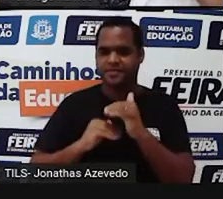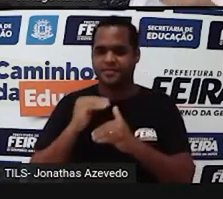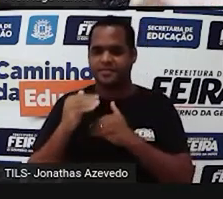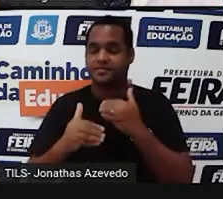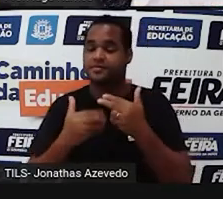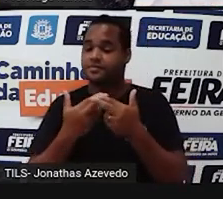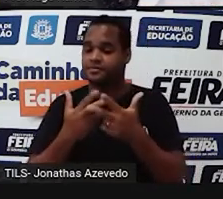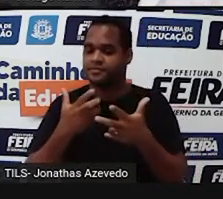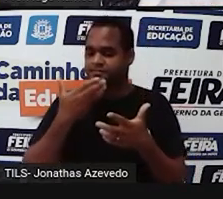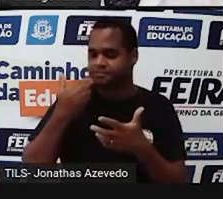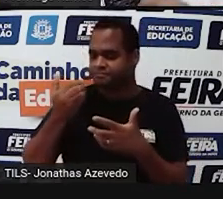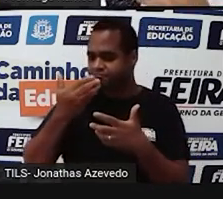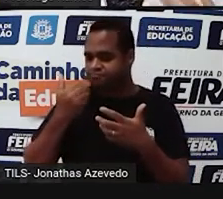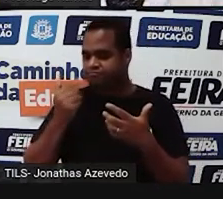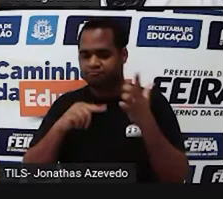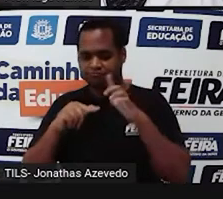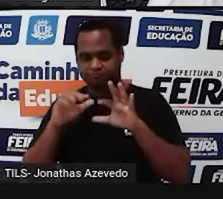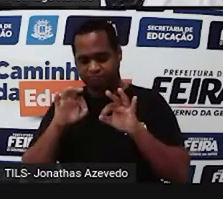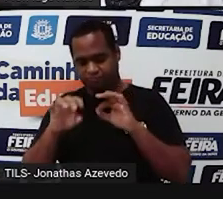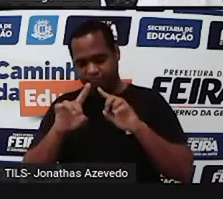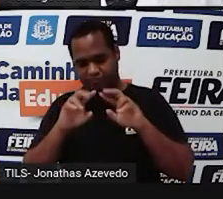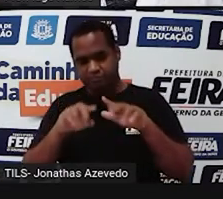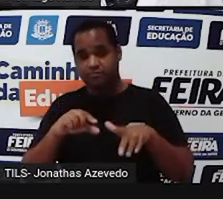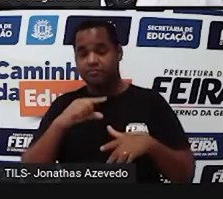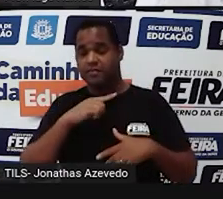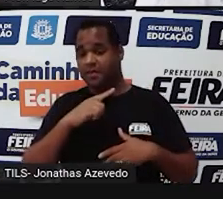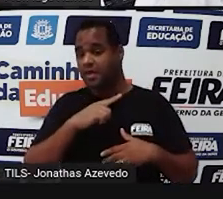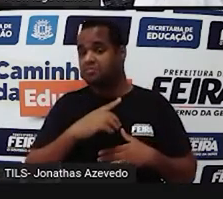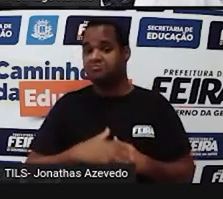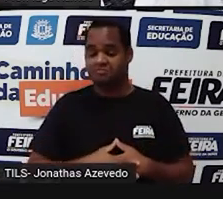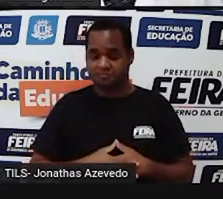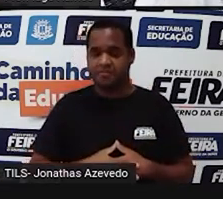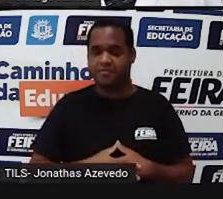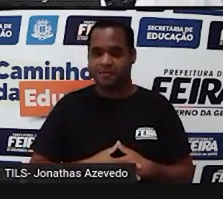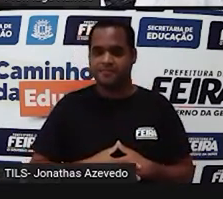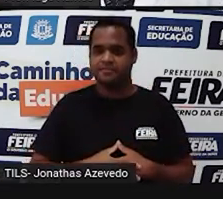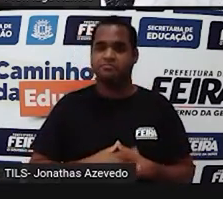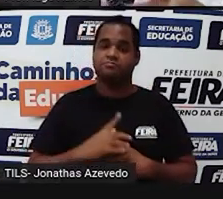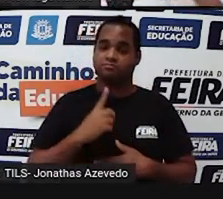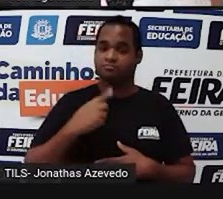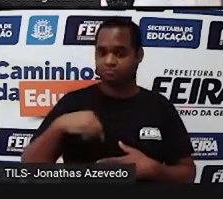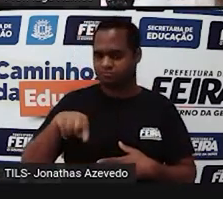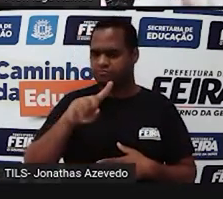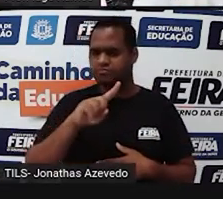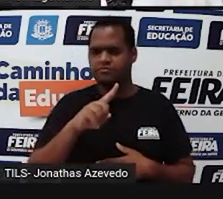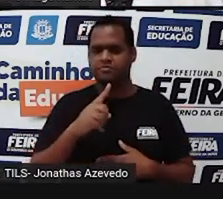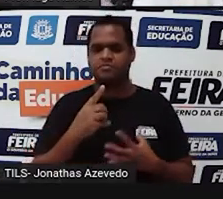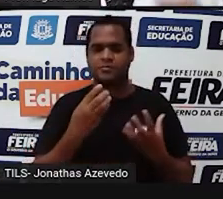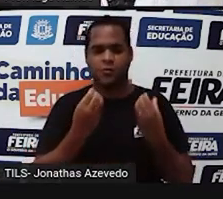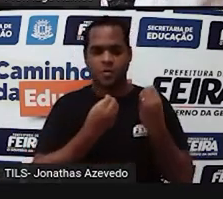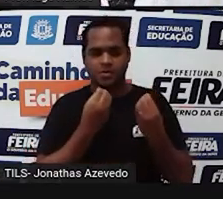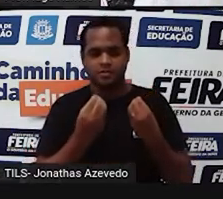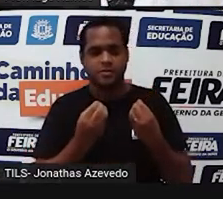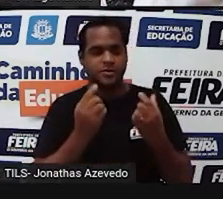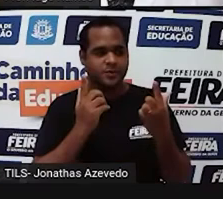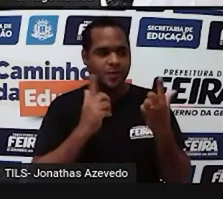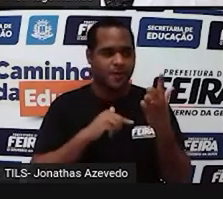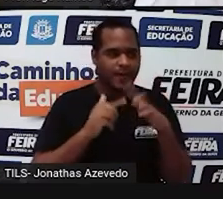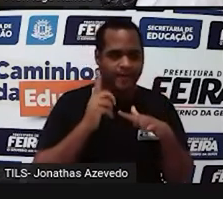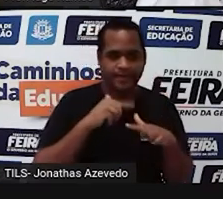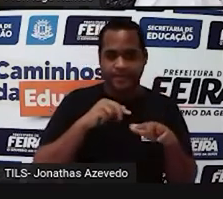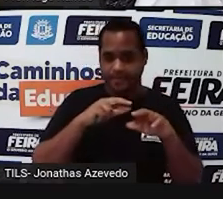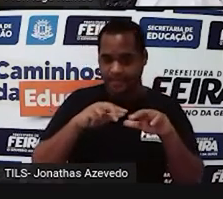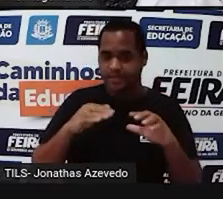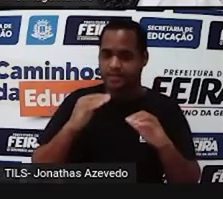melhorada, construída, né? E a gente tem aí, em todo